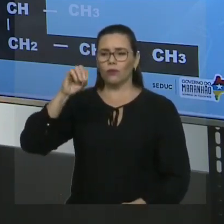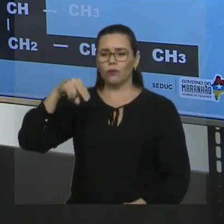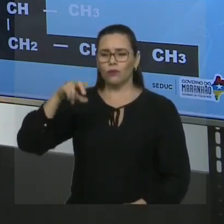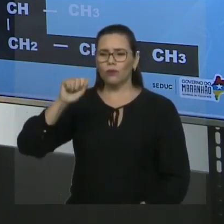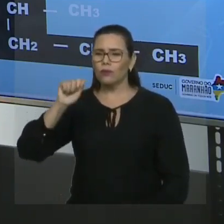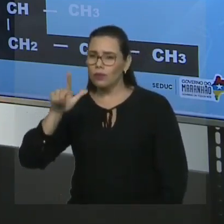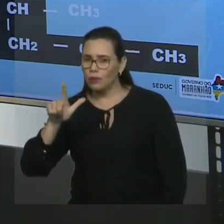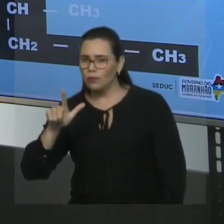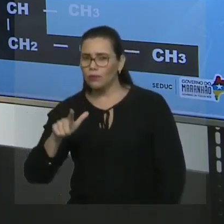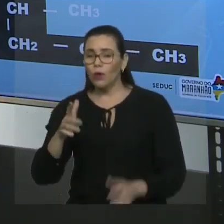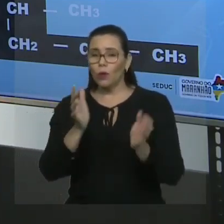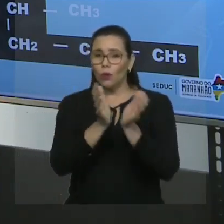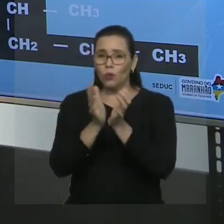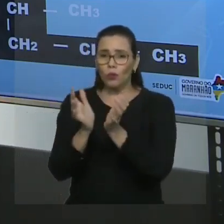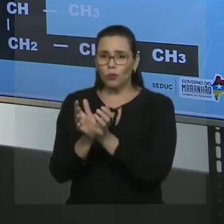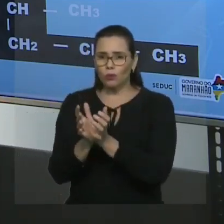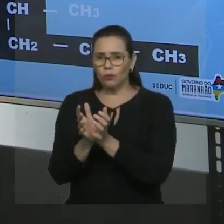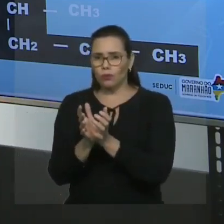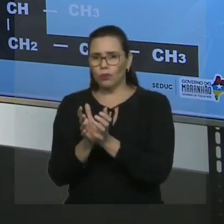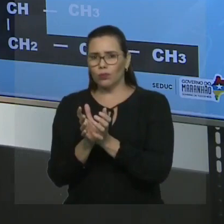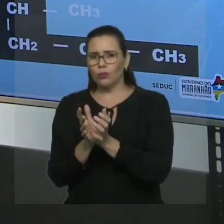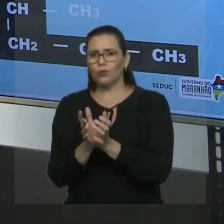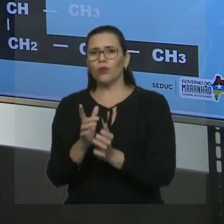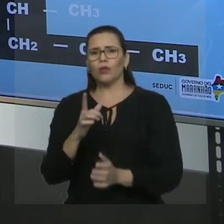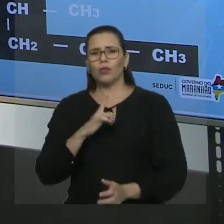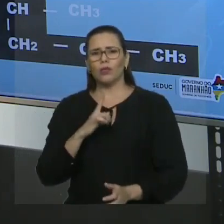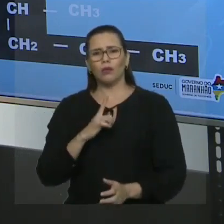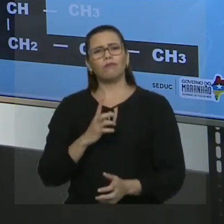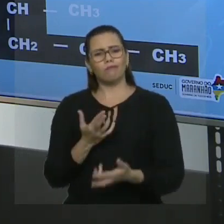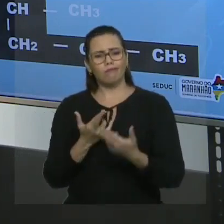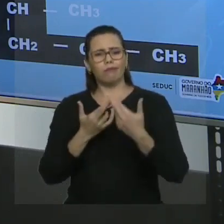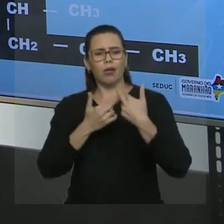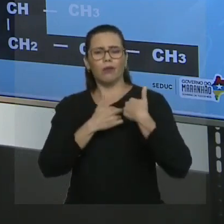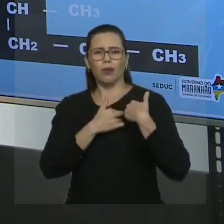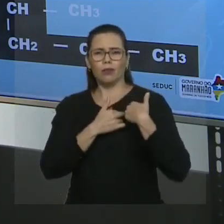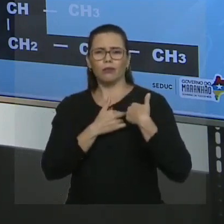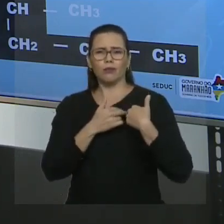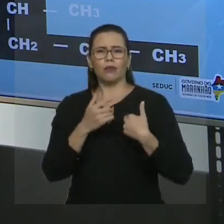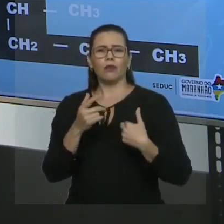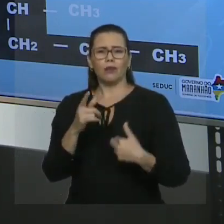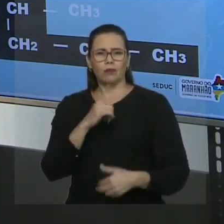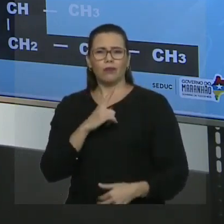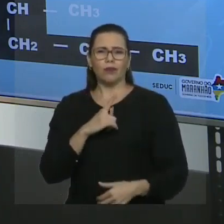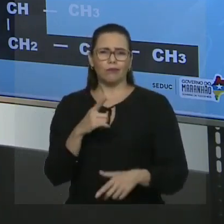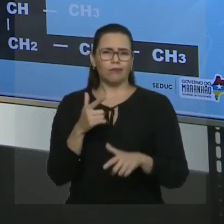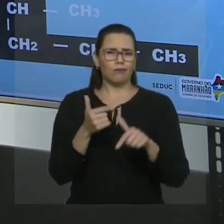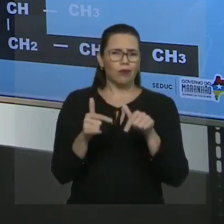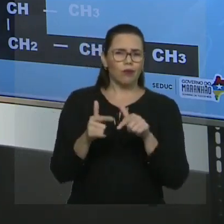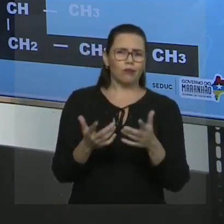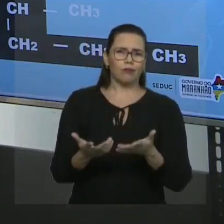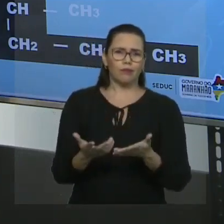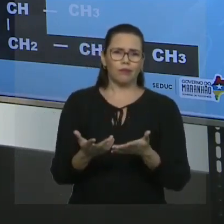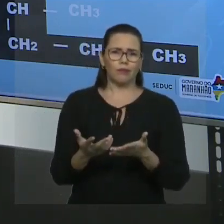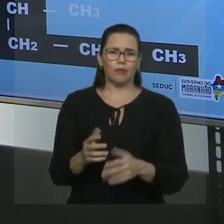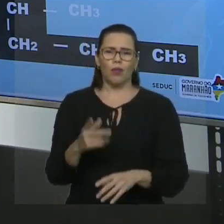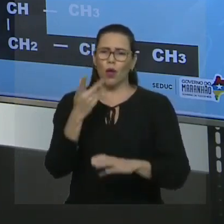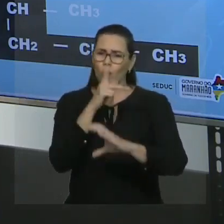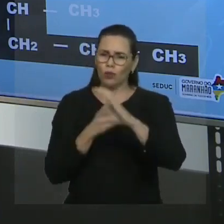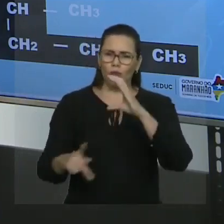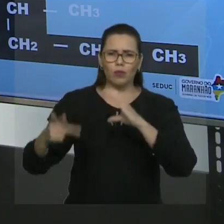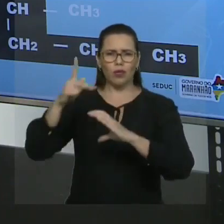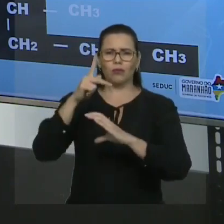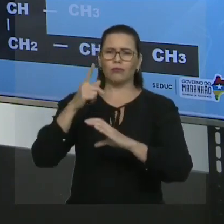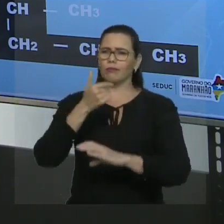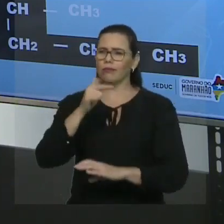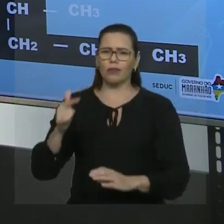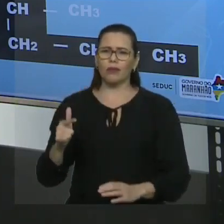grupo funcional é um grupo de átomos que identifica uma função. Hidrocarboneto não tem grupo funcional. O que identifica o hidrocarboneto é somente a presença do